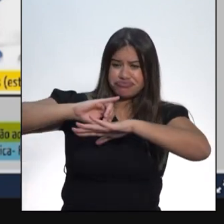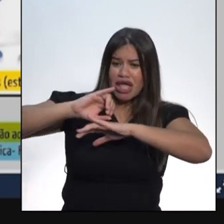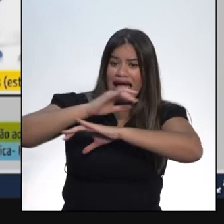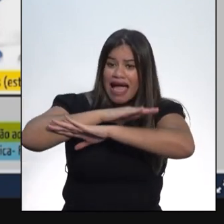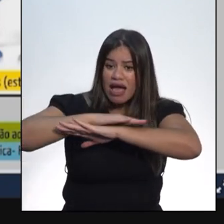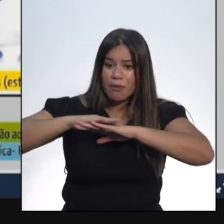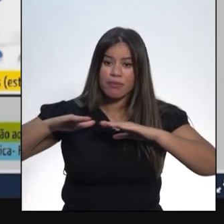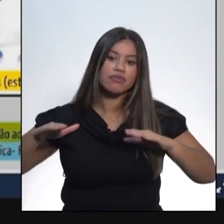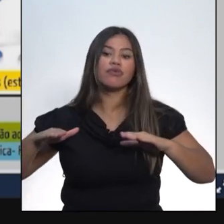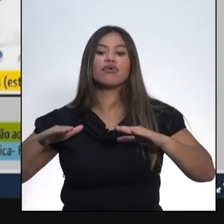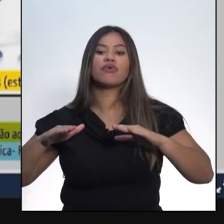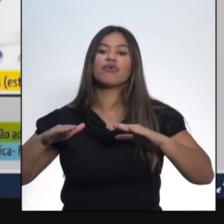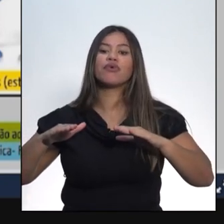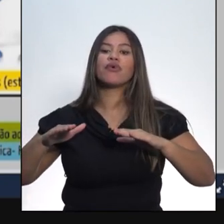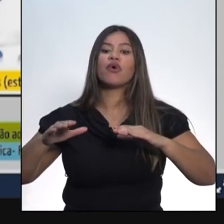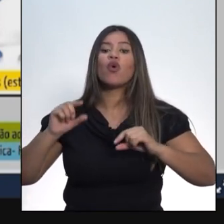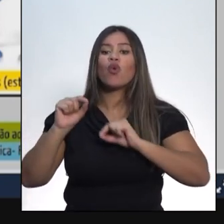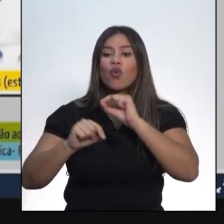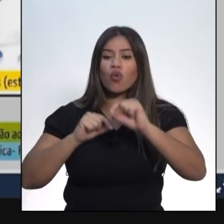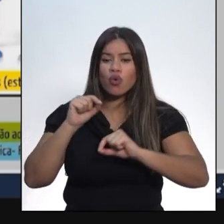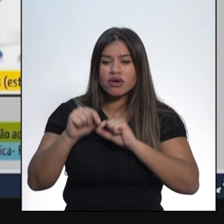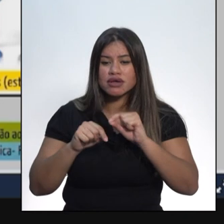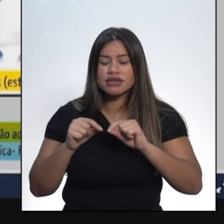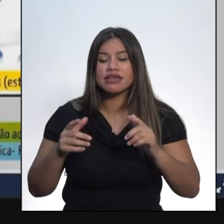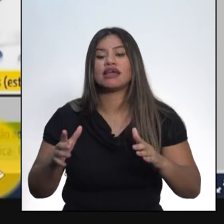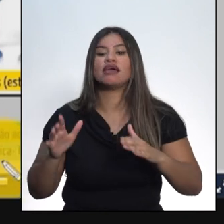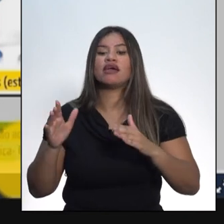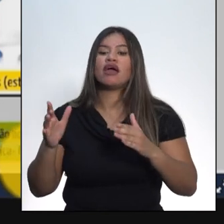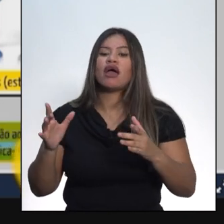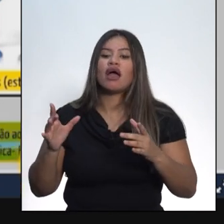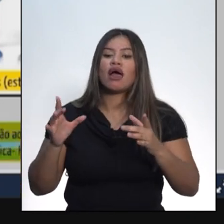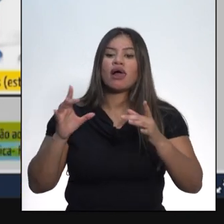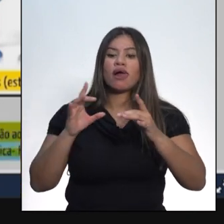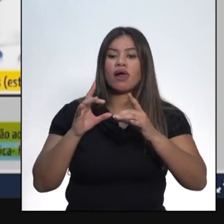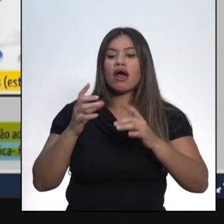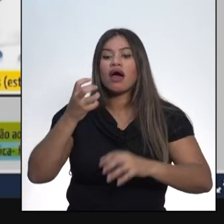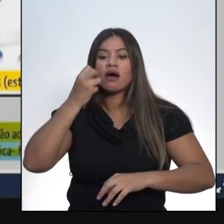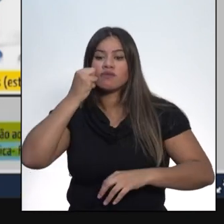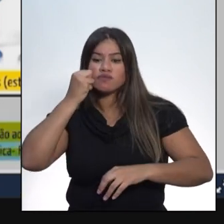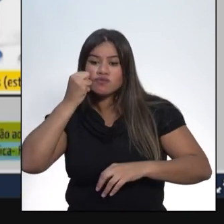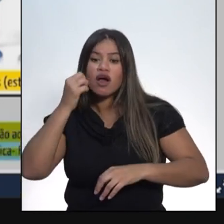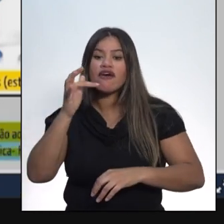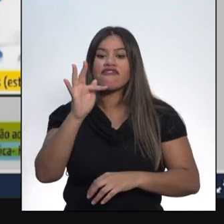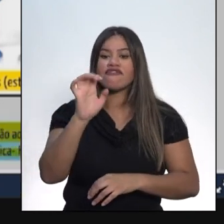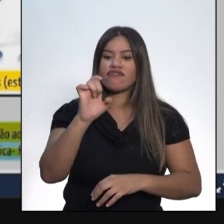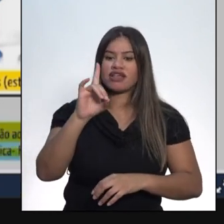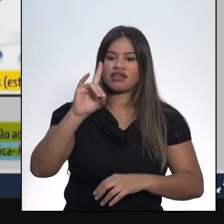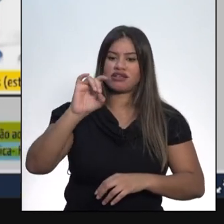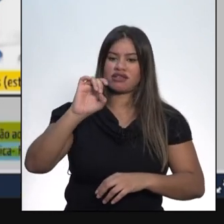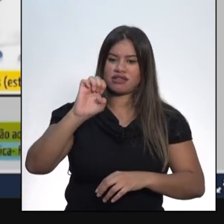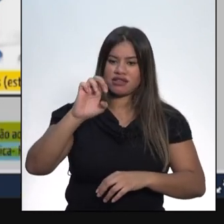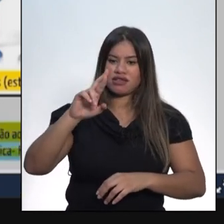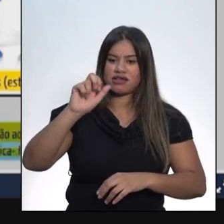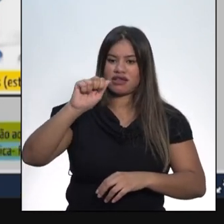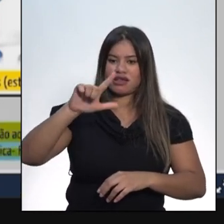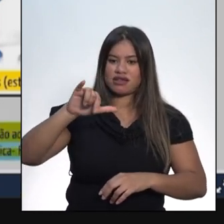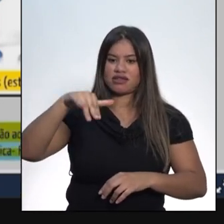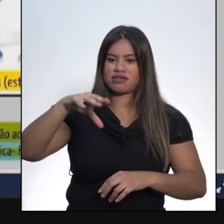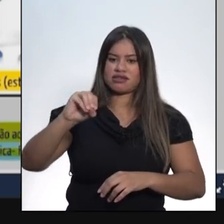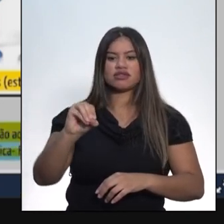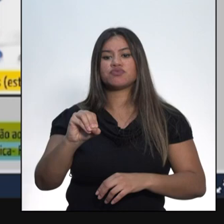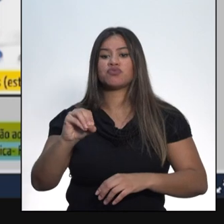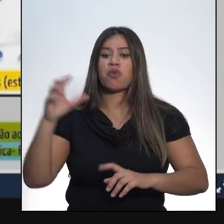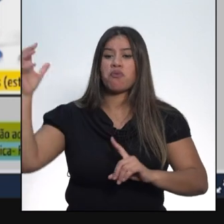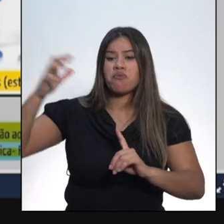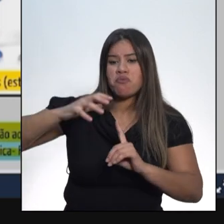do poder político está intimamente relacionada com a adoção do federalismo, uma influência da